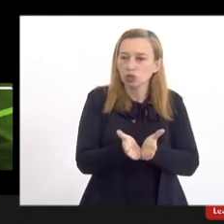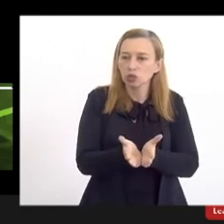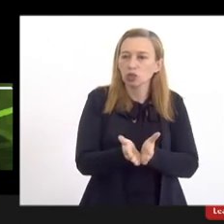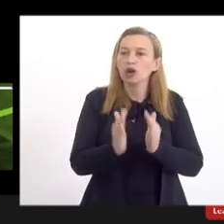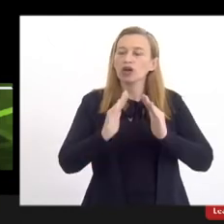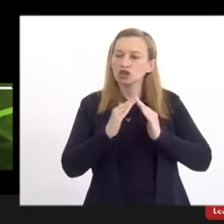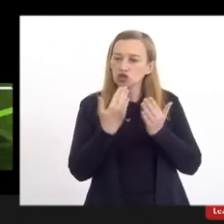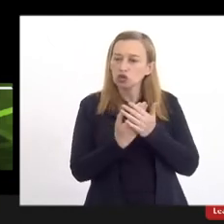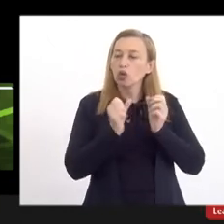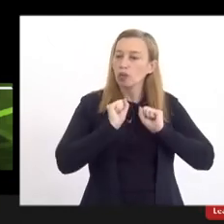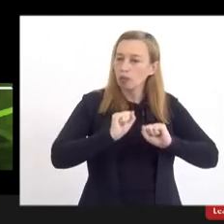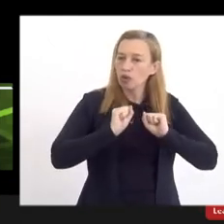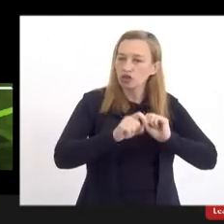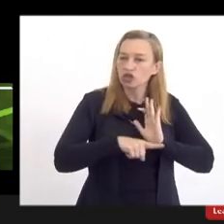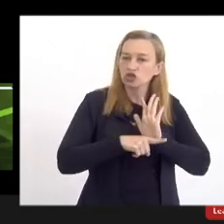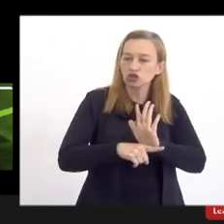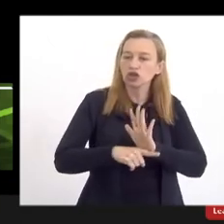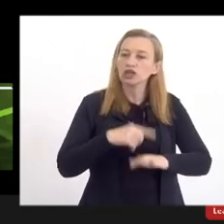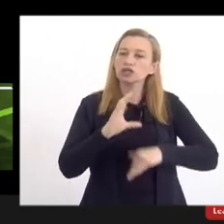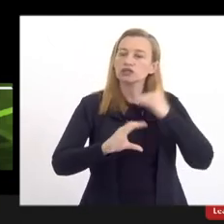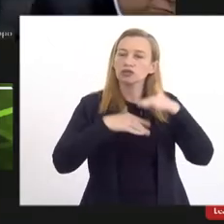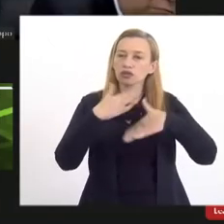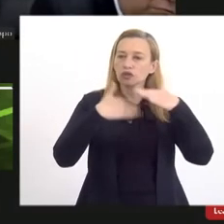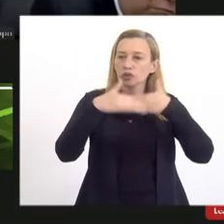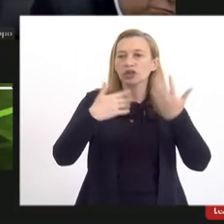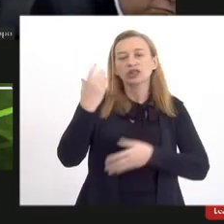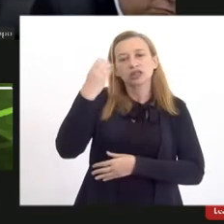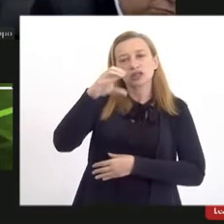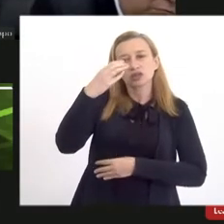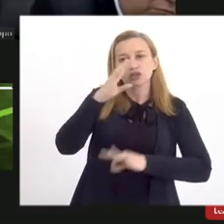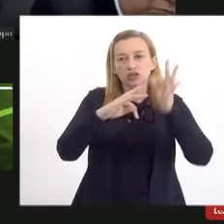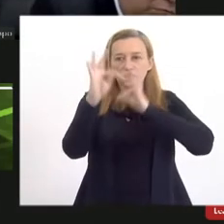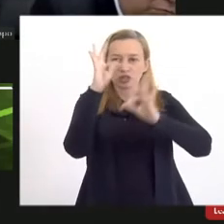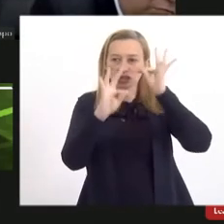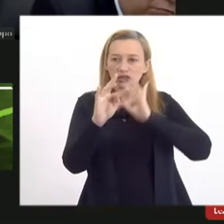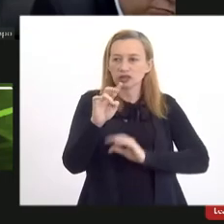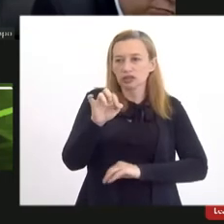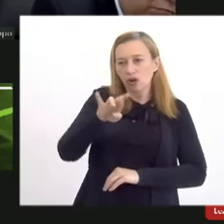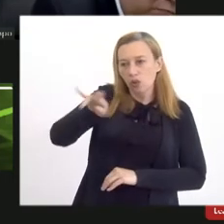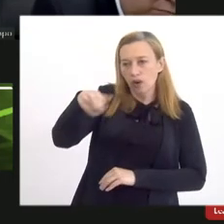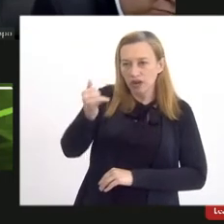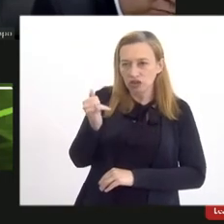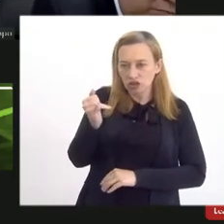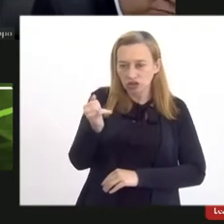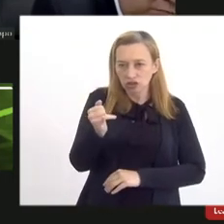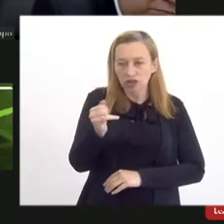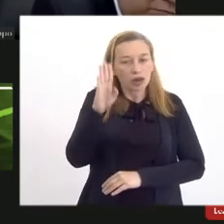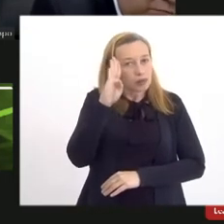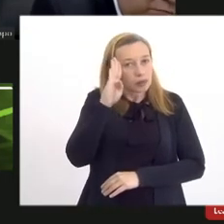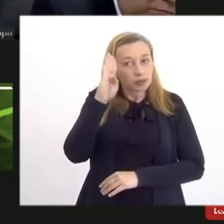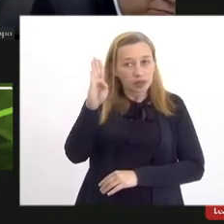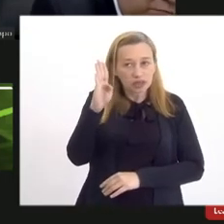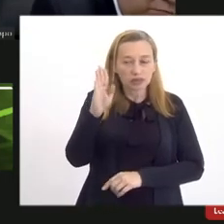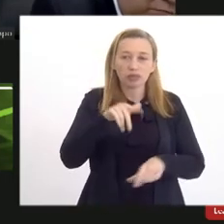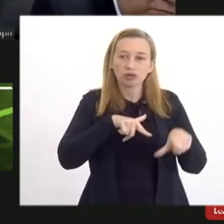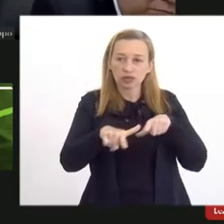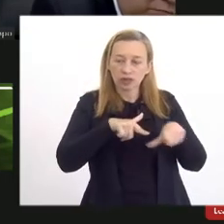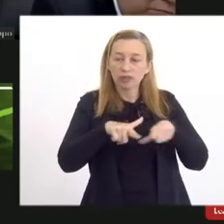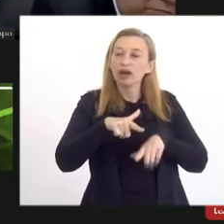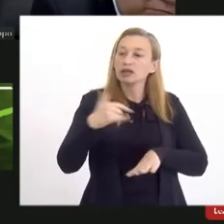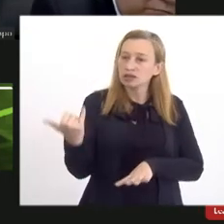podem dar para o desenvolvimento tecnológico e científico da UERJ são prestações primorosas e